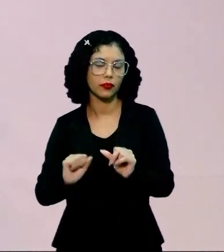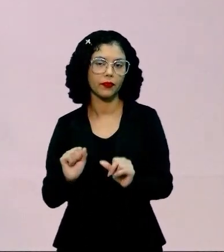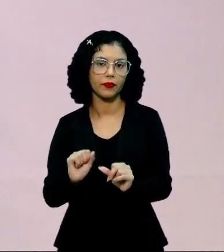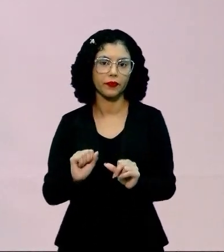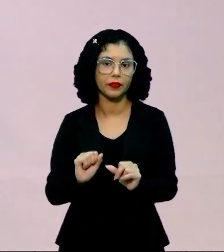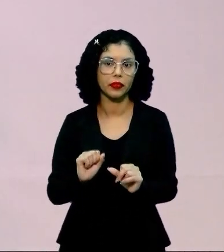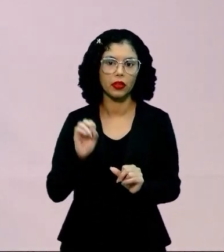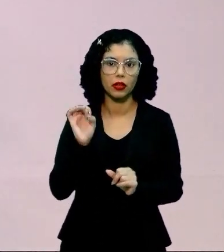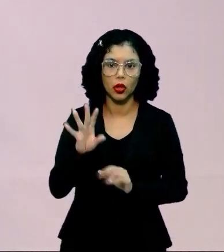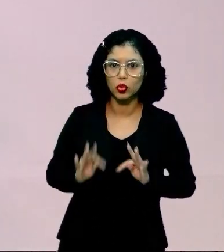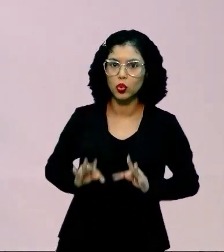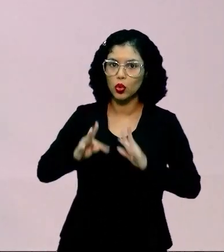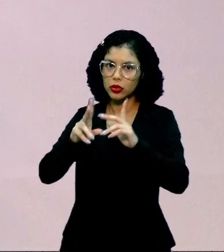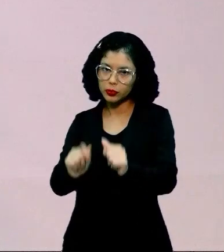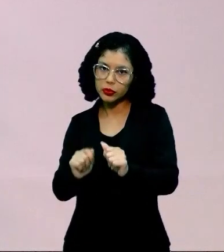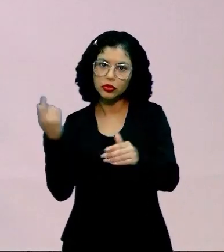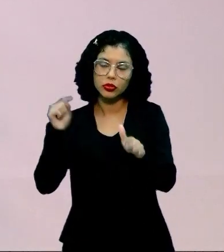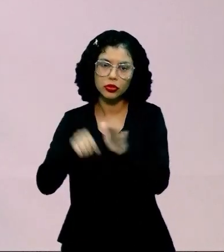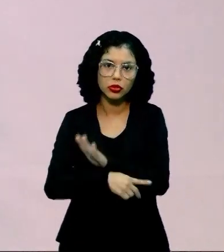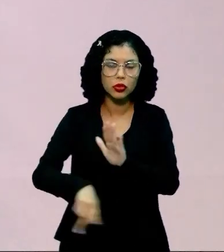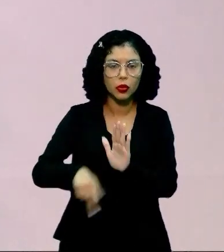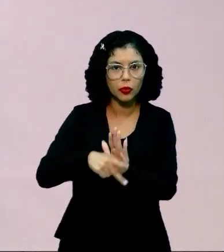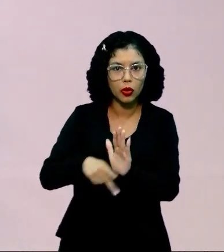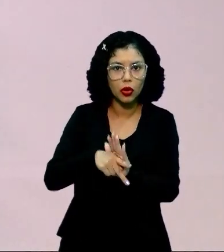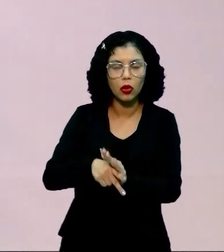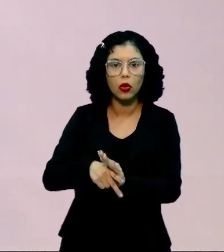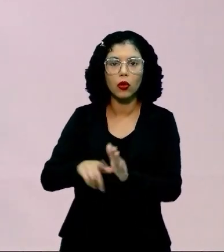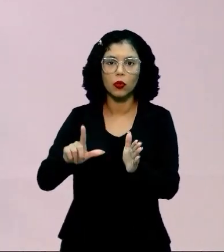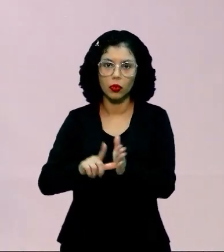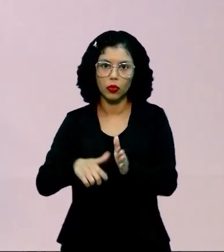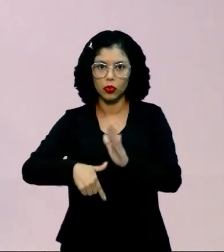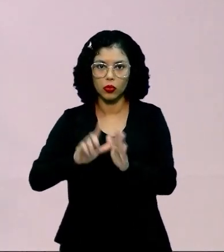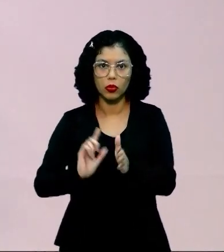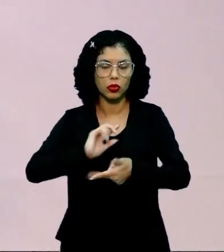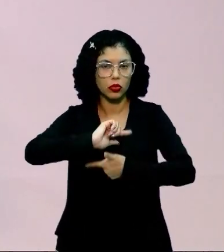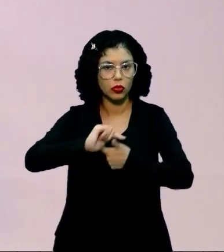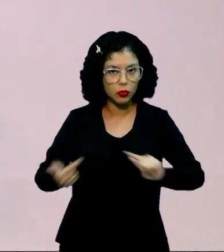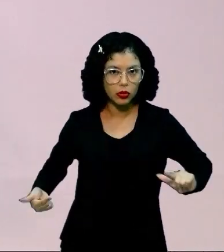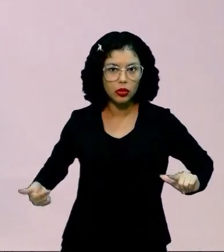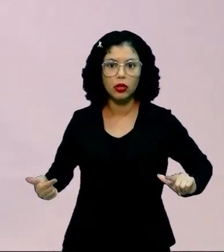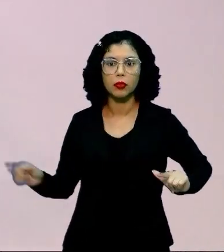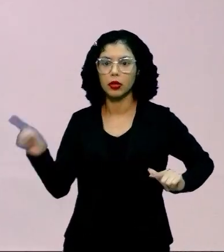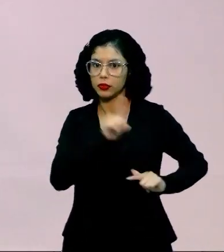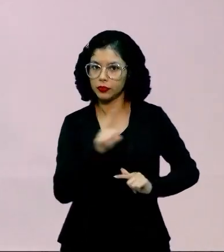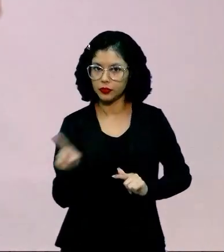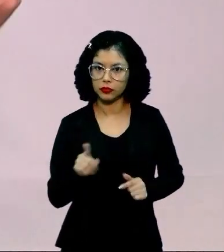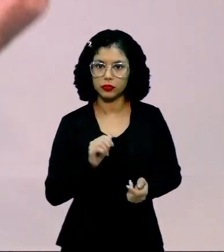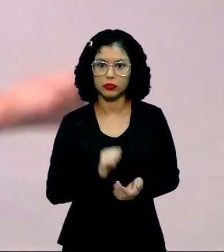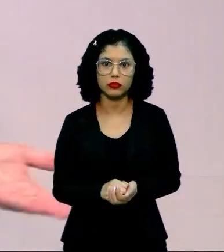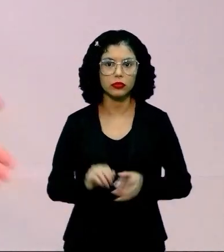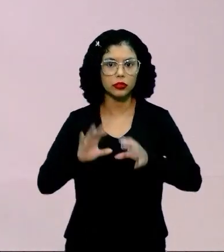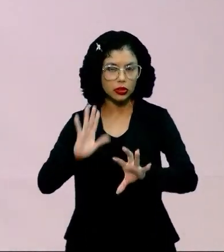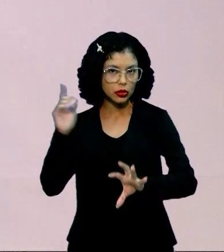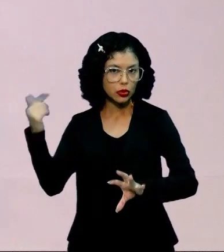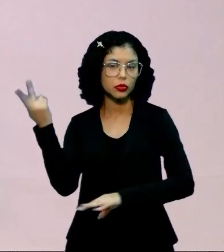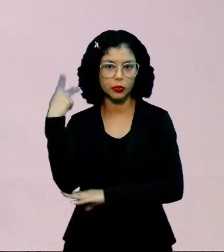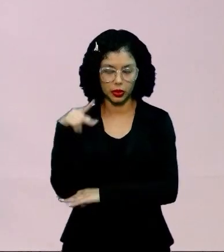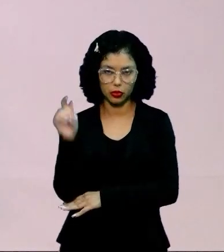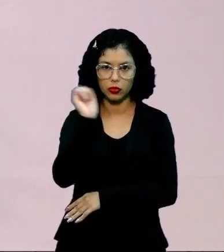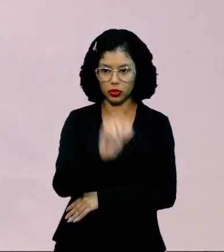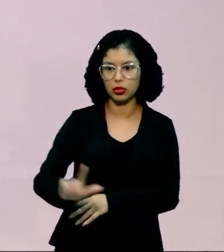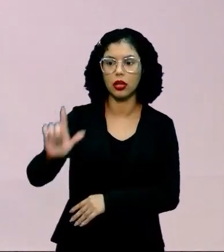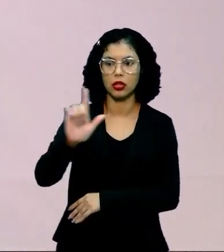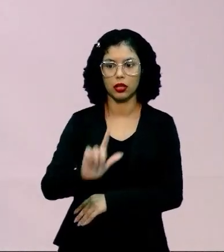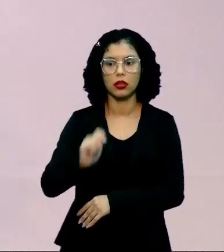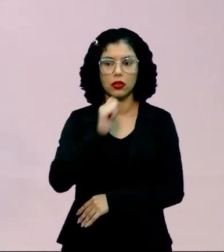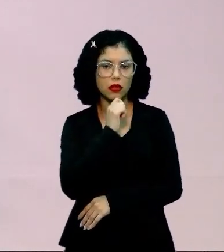estão totalmente dentro do modernismo. Eles não estão nesses outros períodos literários,